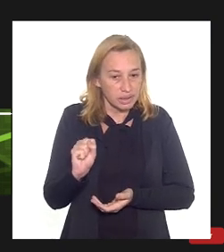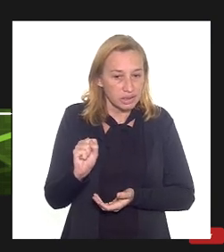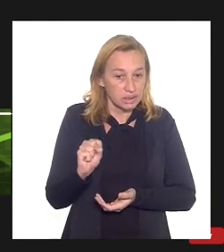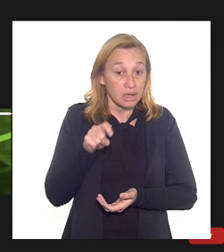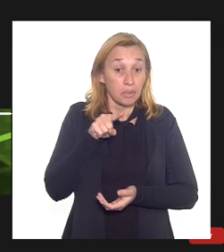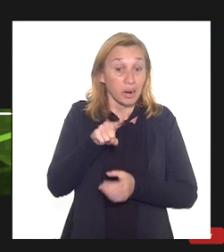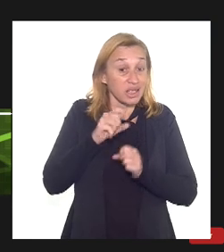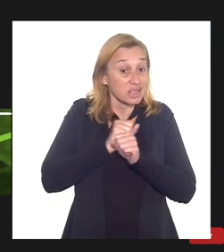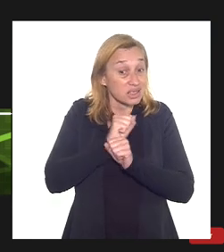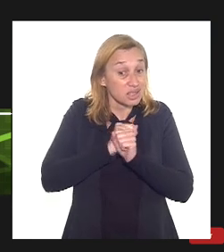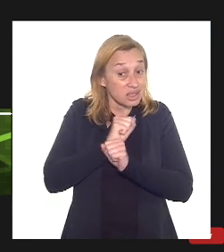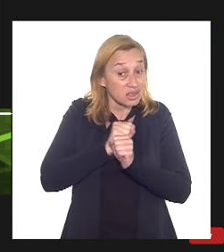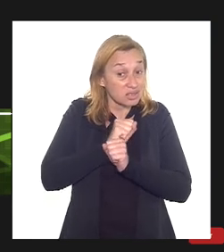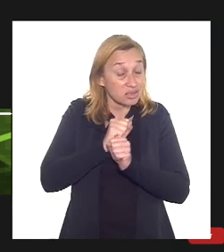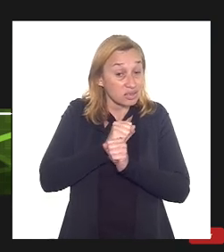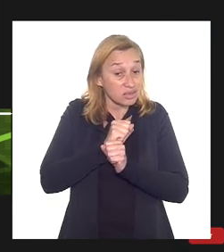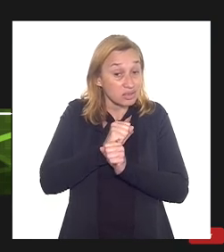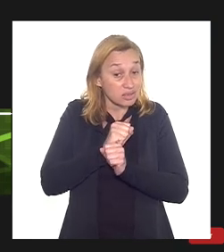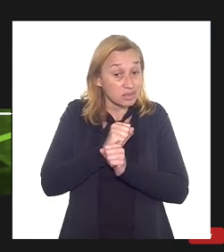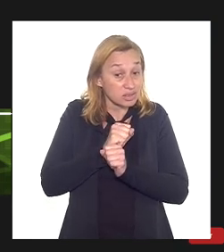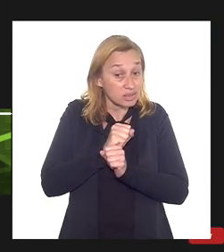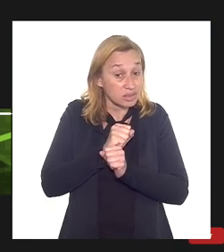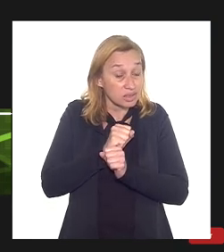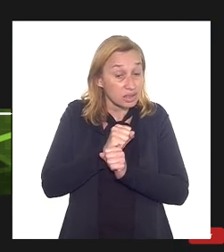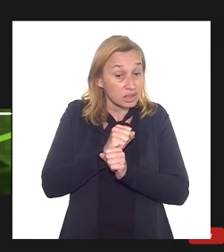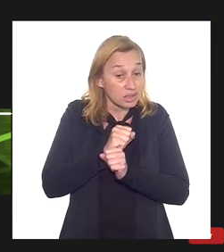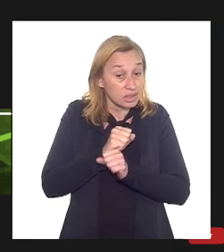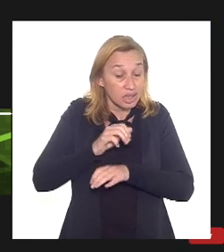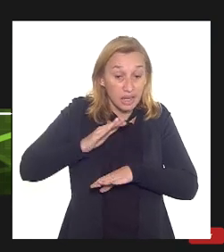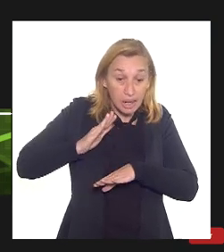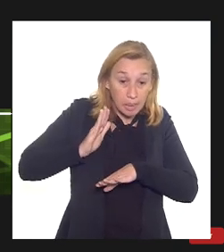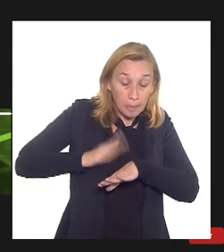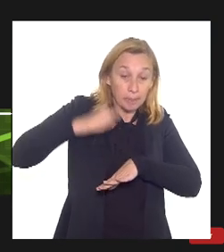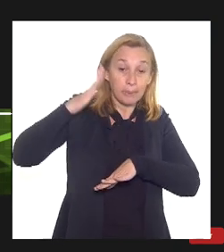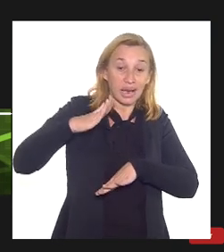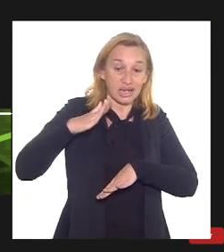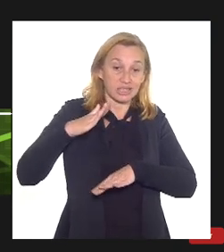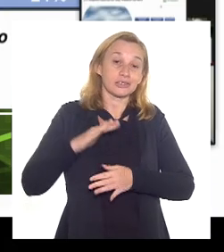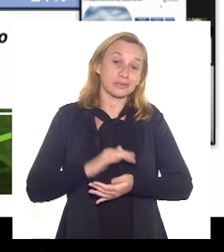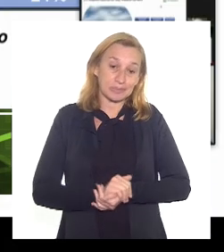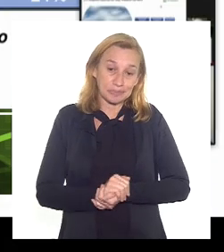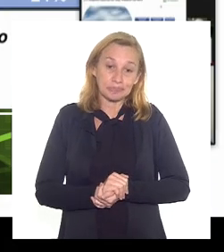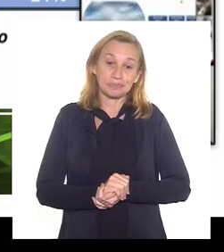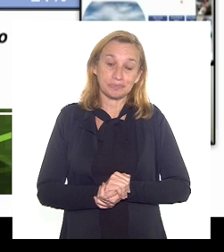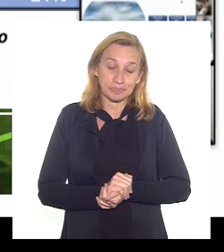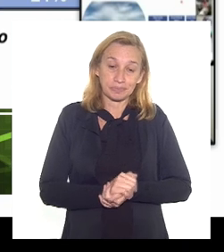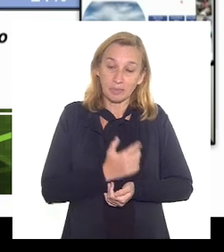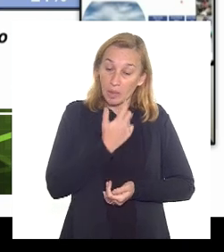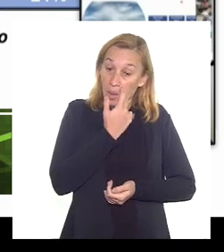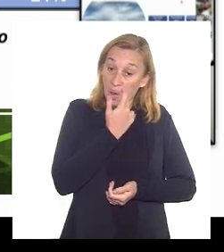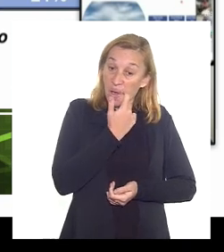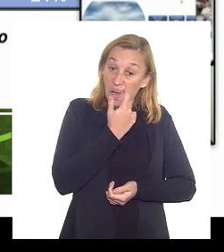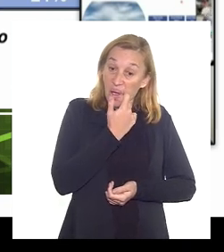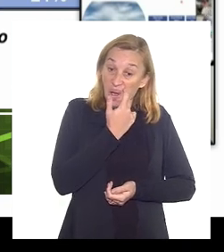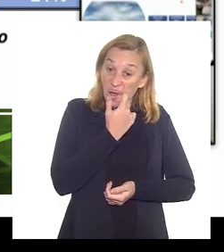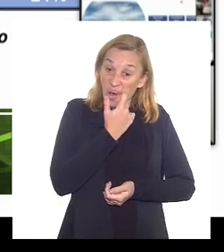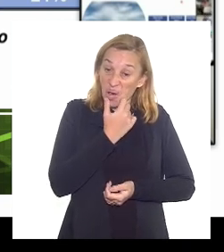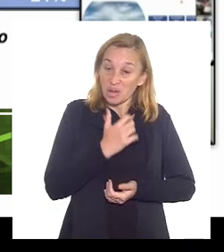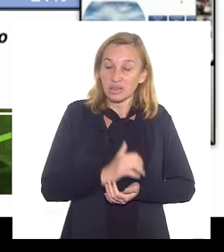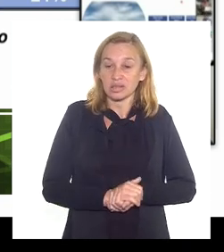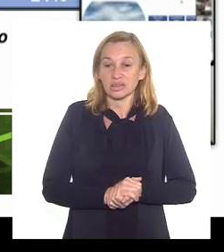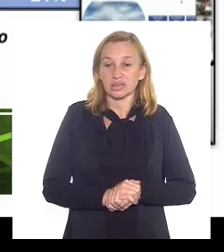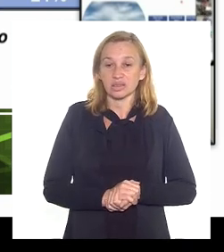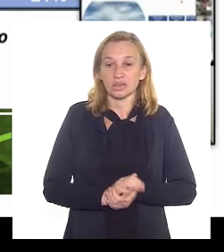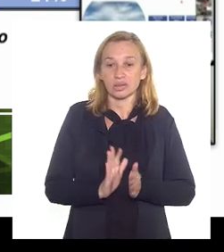esse ano estou vendo era maior que isso mas era a função desse câmbio